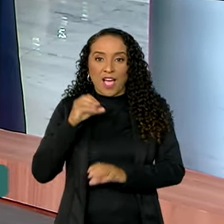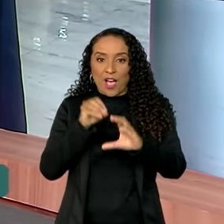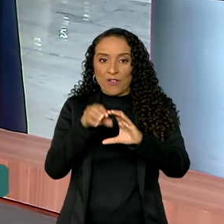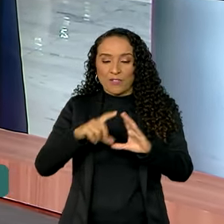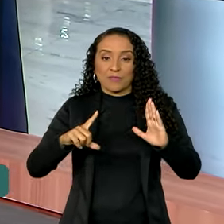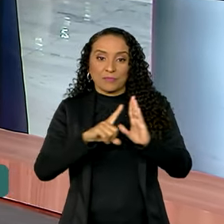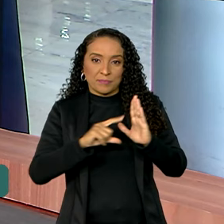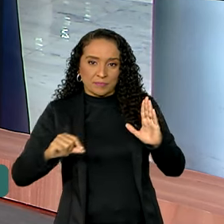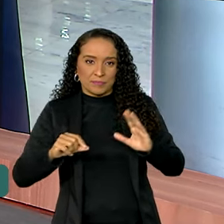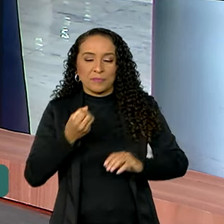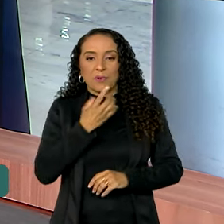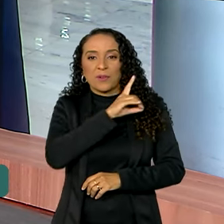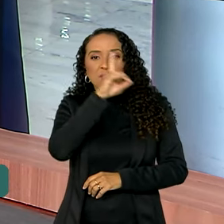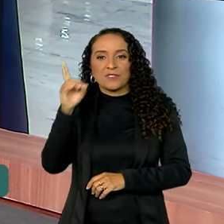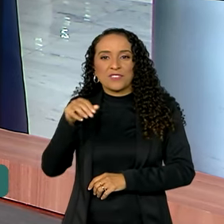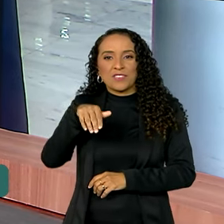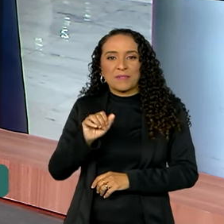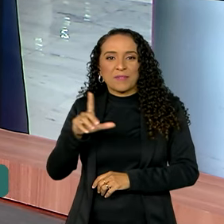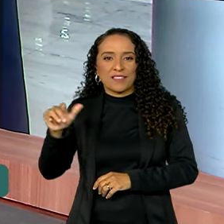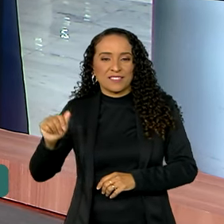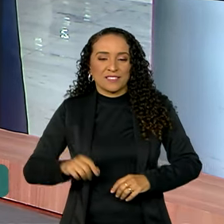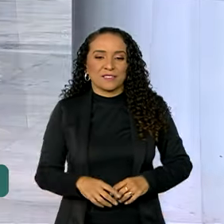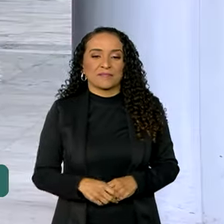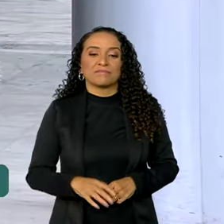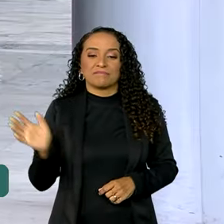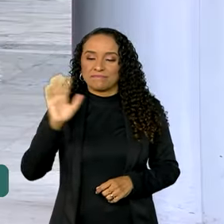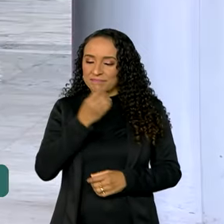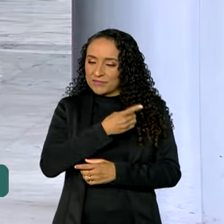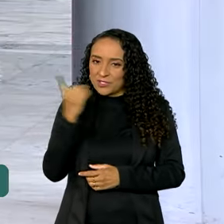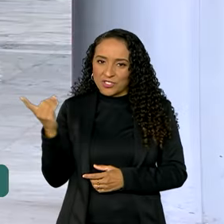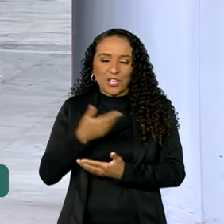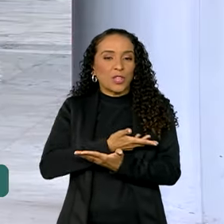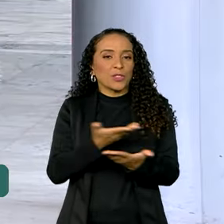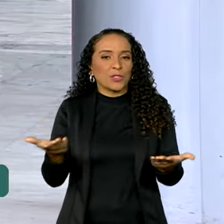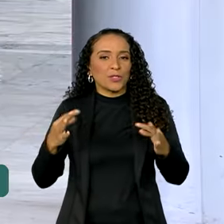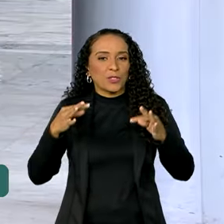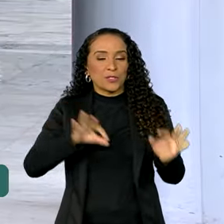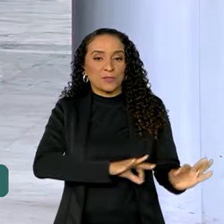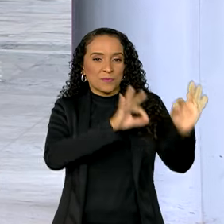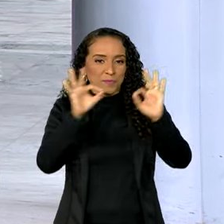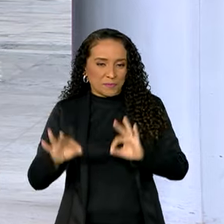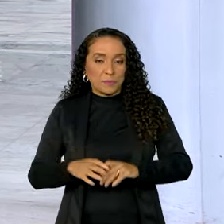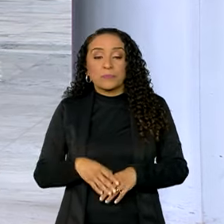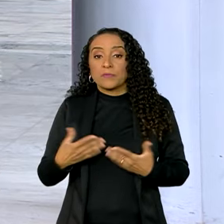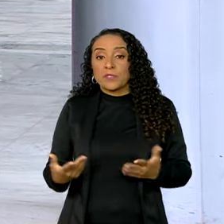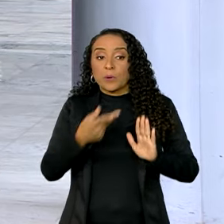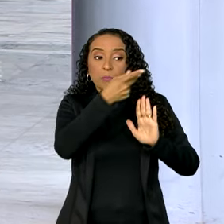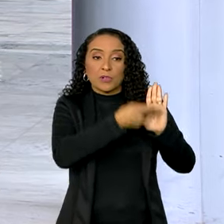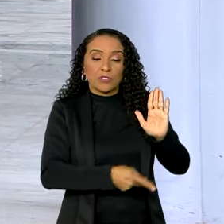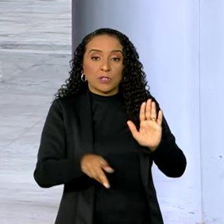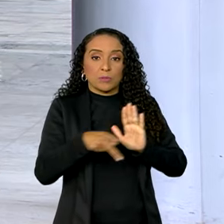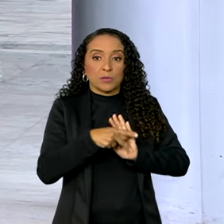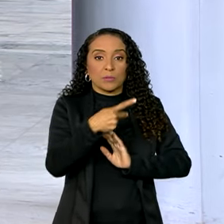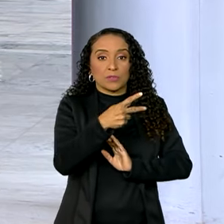vivo do Palácio do Planalto. Bom dia, Marcinha. Oi, Vanessa. Bom dia para você. Bom dia a todos que nos acompanham. Pois é, esse projeto da Polícia